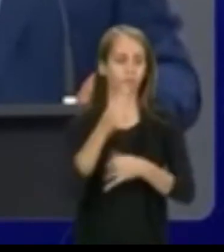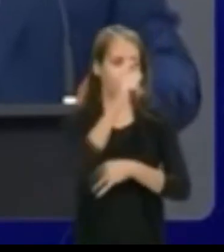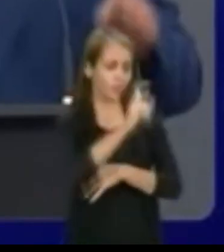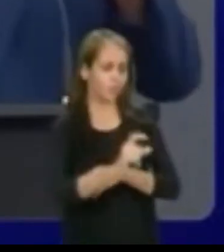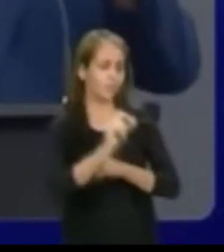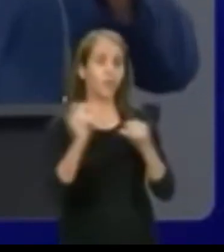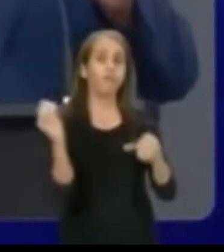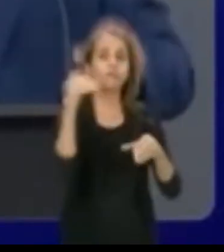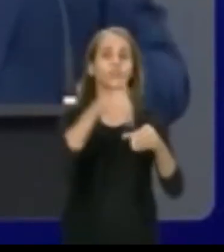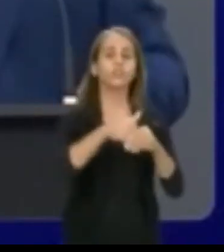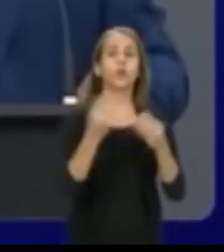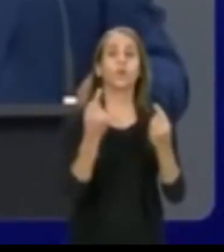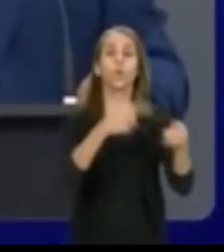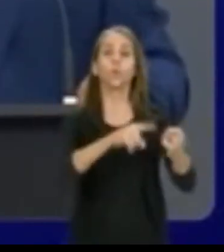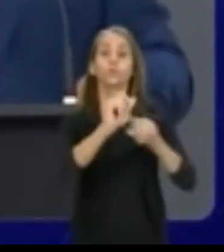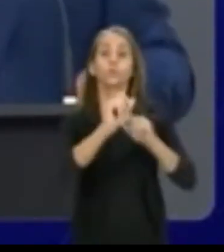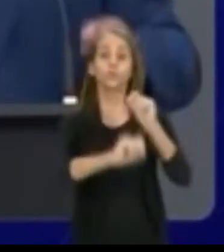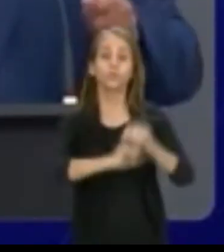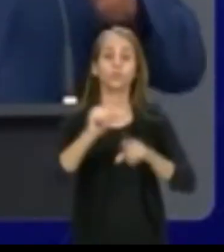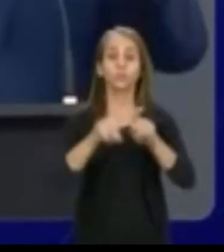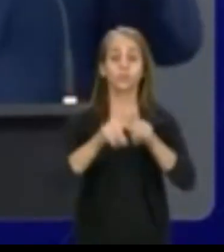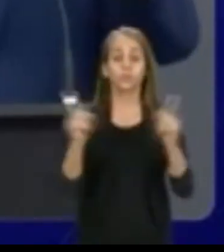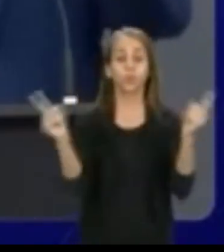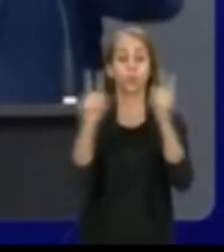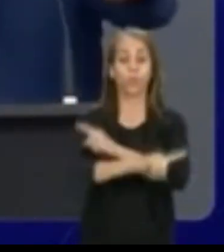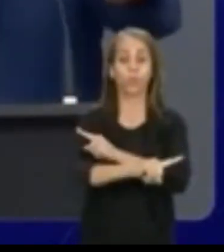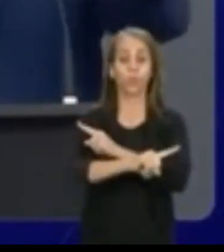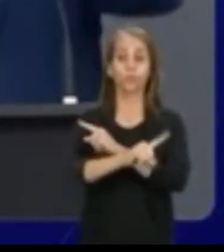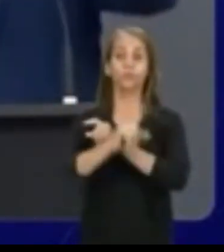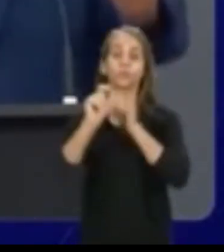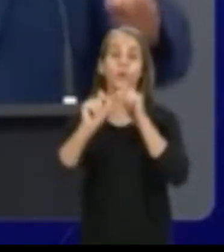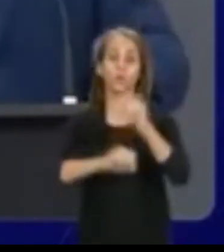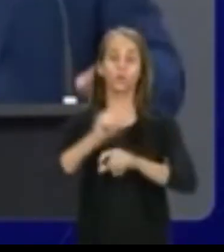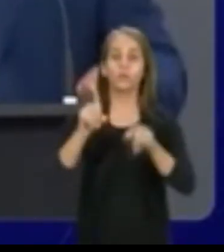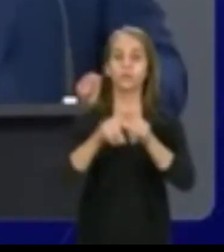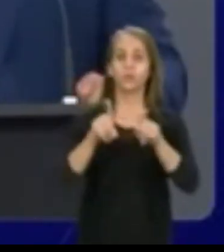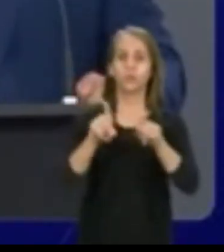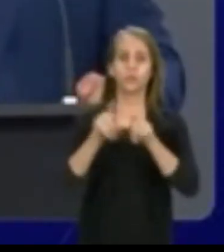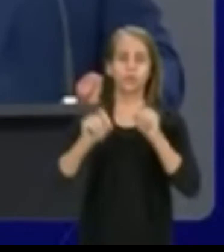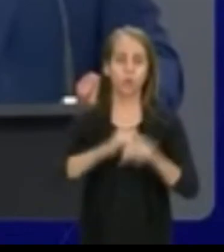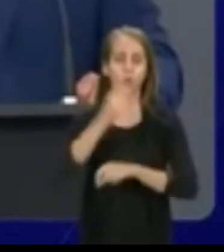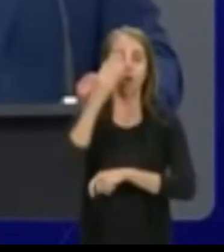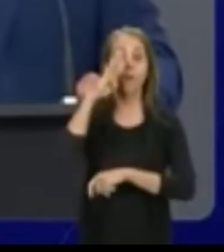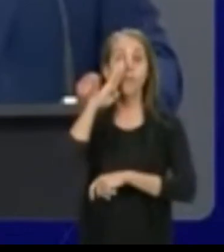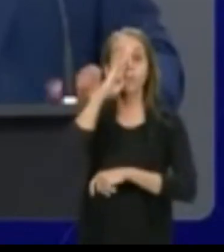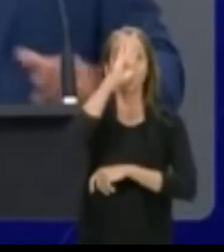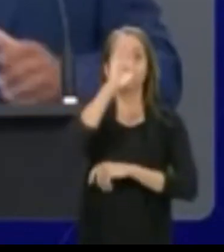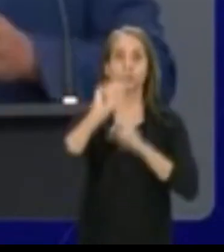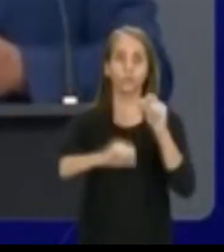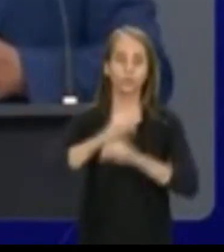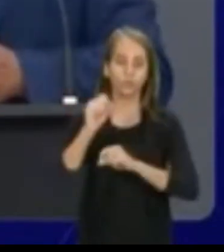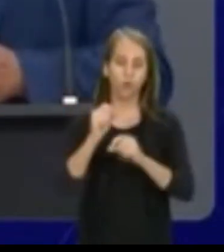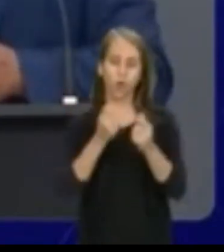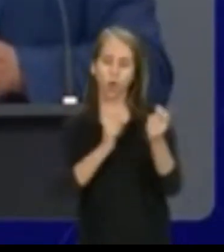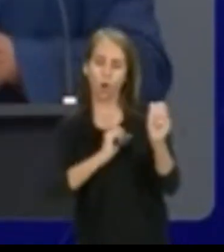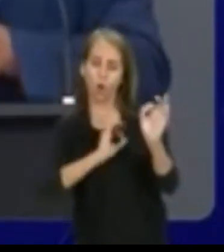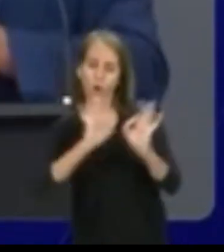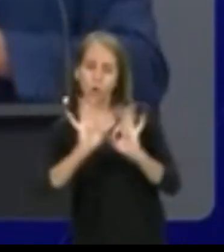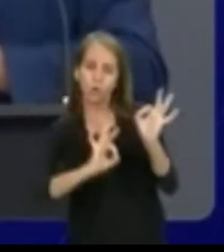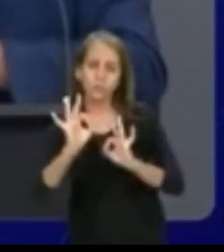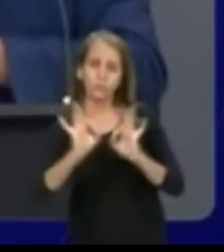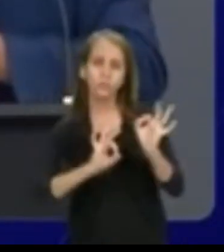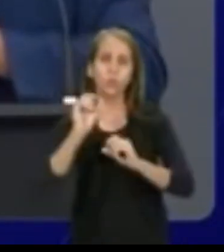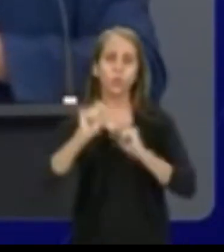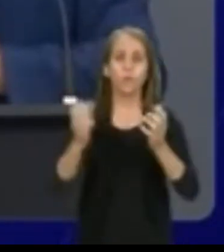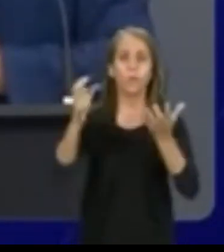contra, enquanto o presidente Bolsonaro foi o incentivador e foi o articulador para o Congresso aprovar. Eu repito, contra